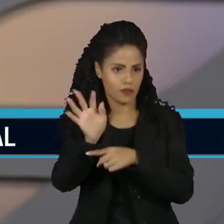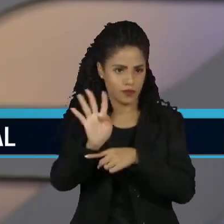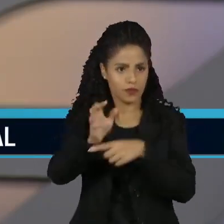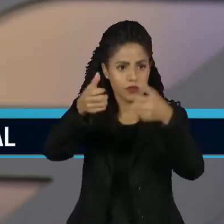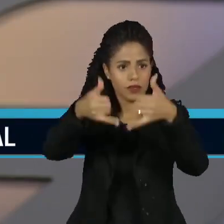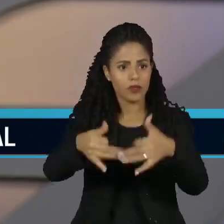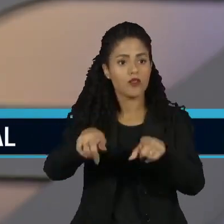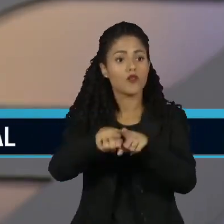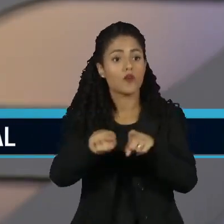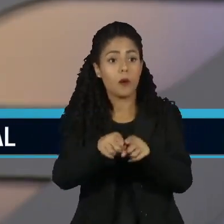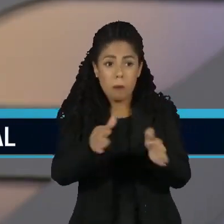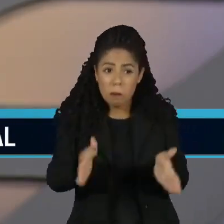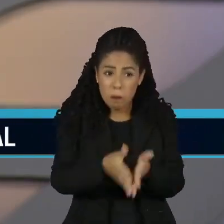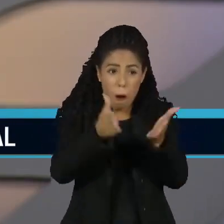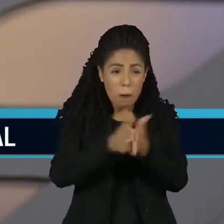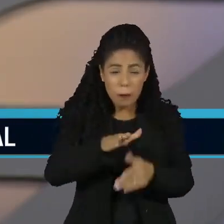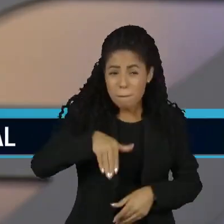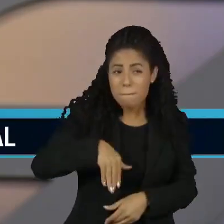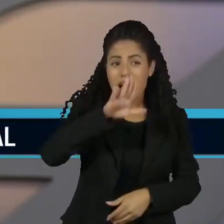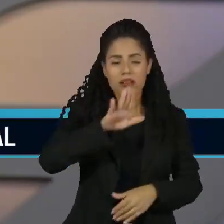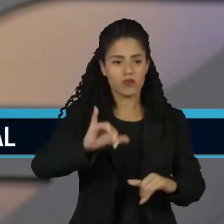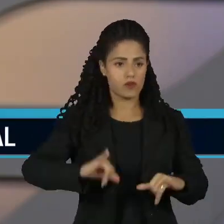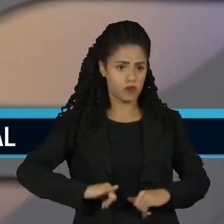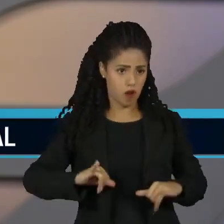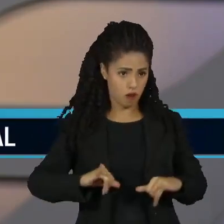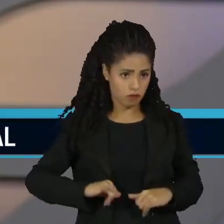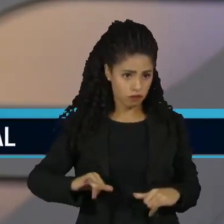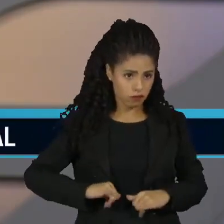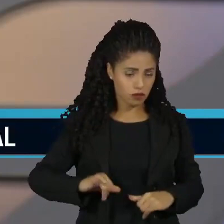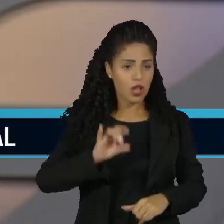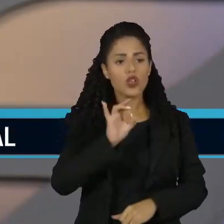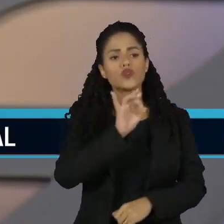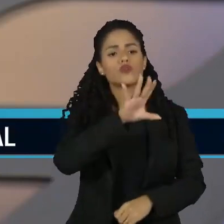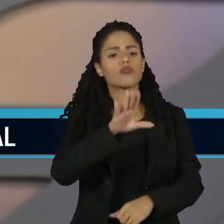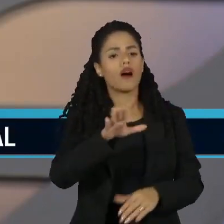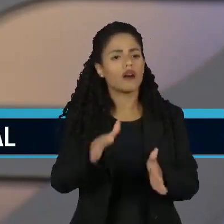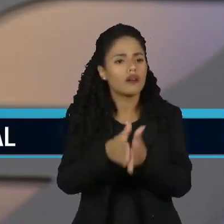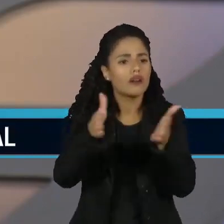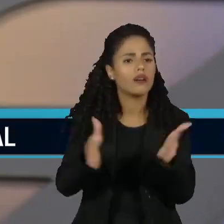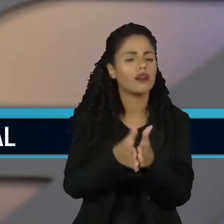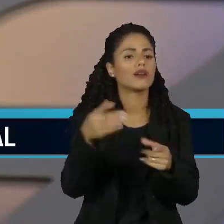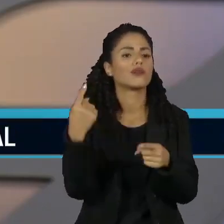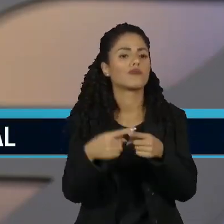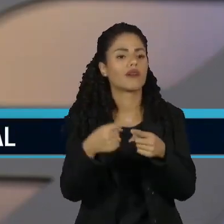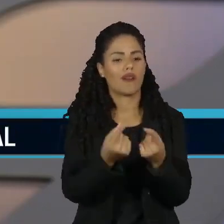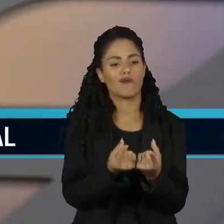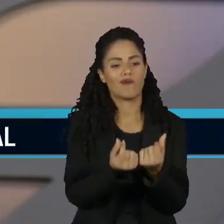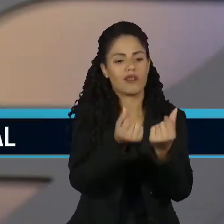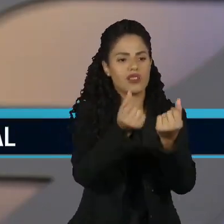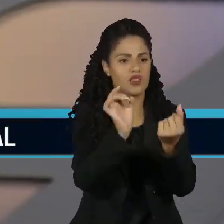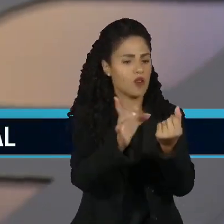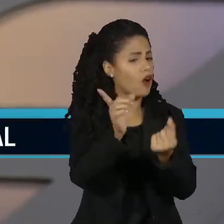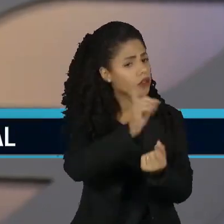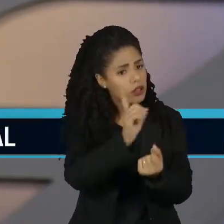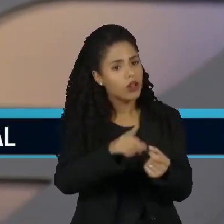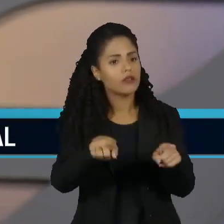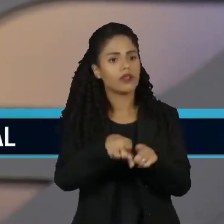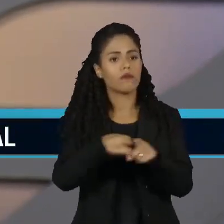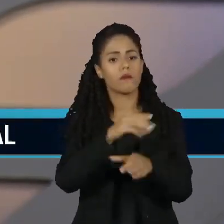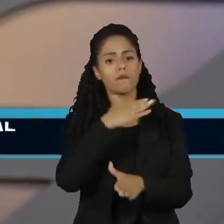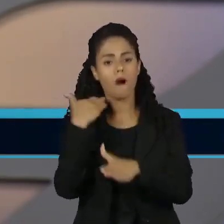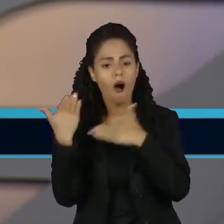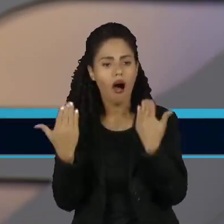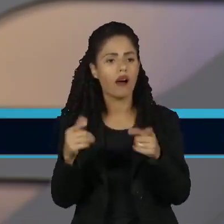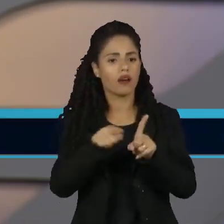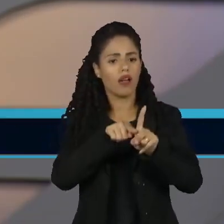dos pobres serem os mais afetados e não são só afetados com perdas financeiras, eles estão perdendo suas vidas